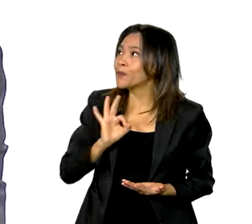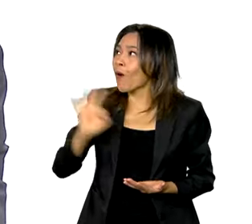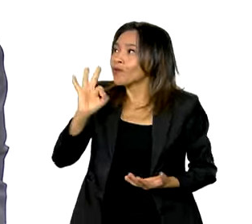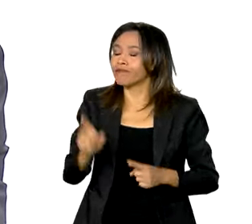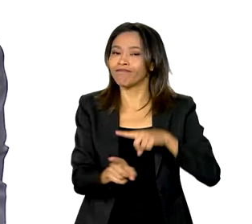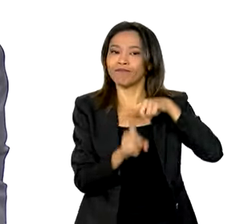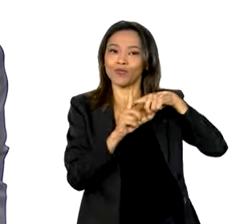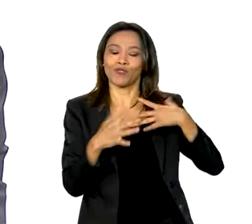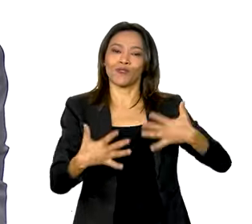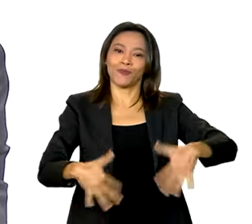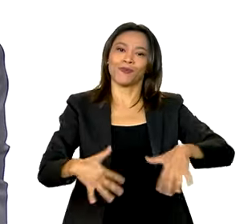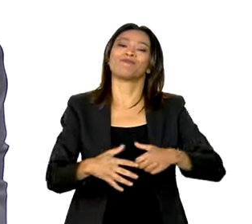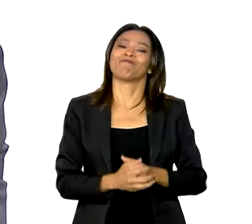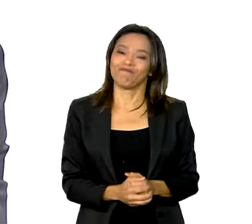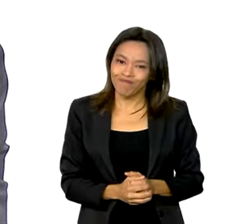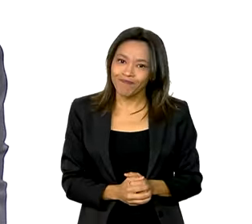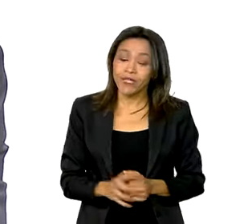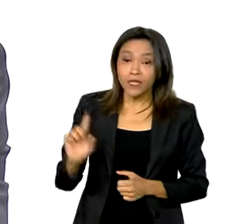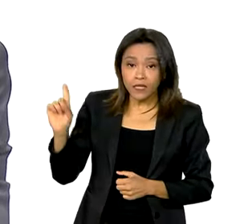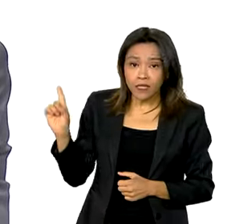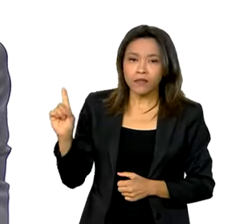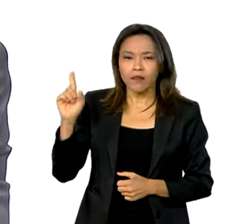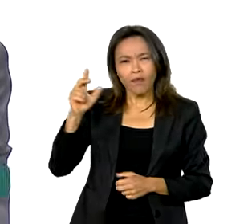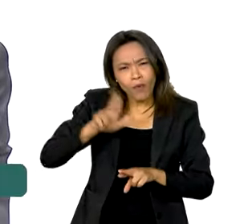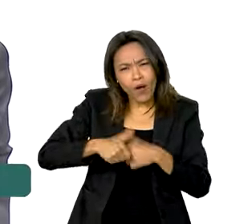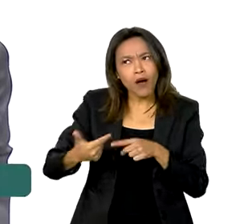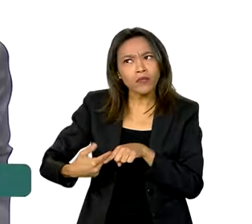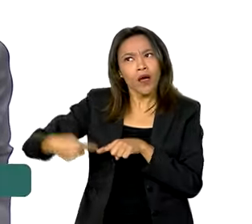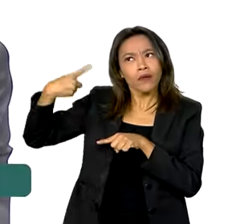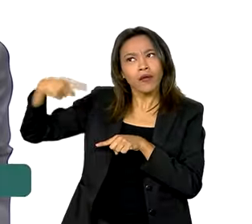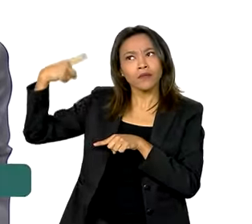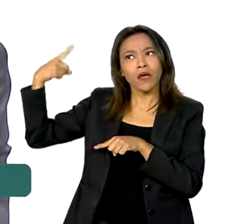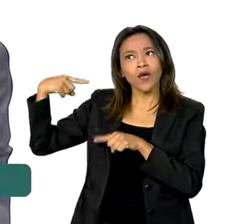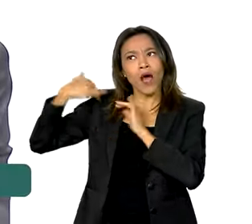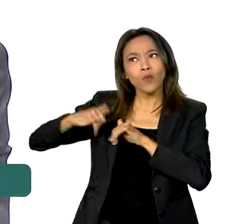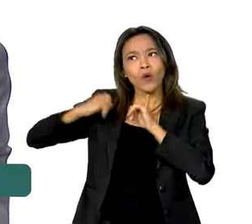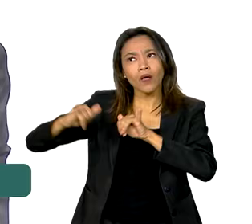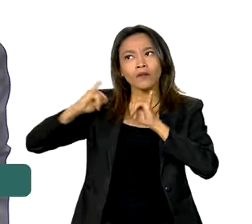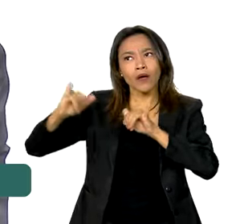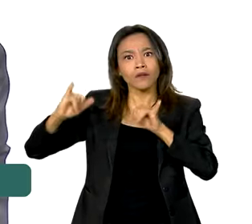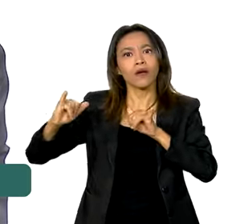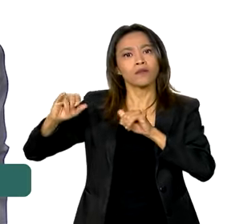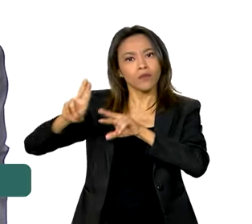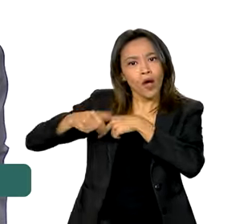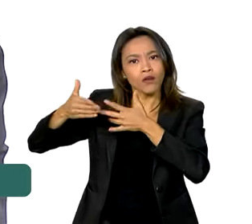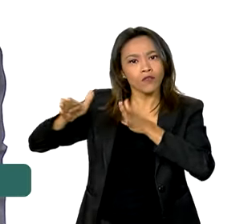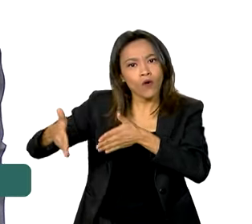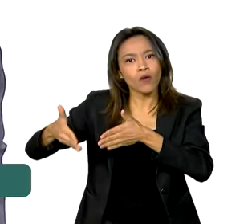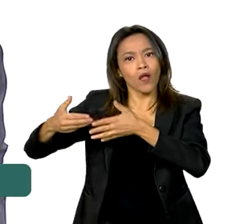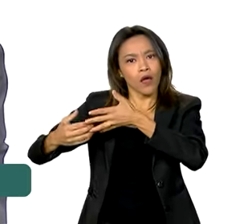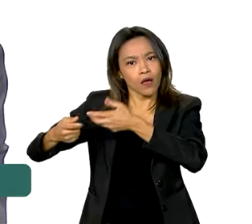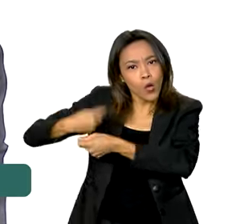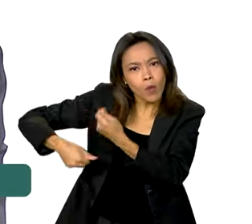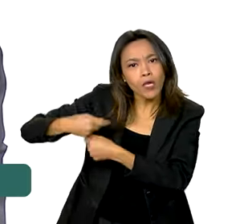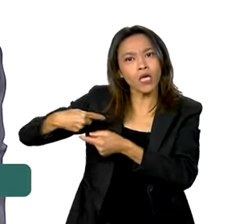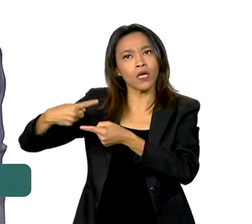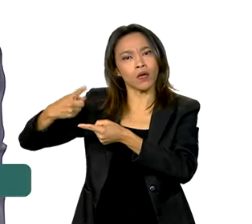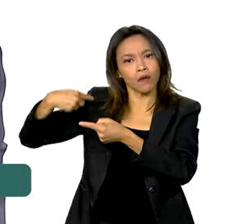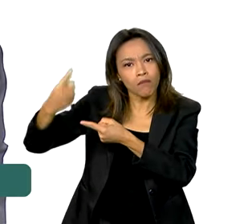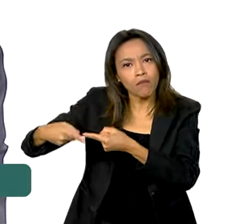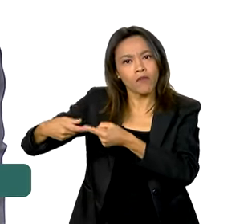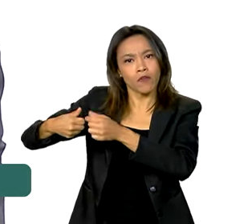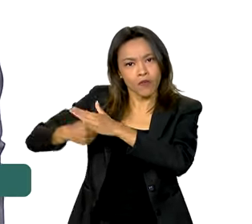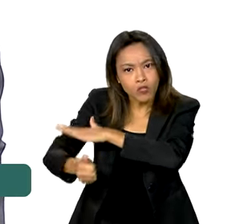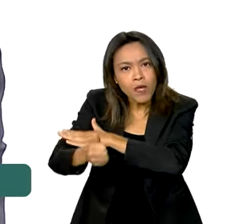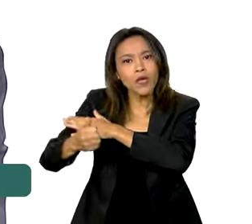e seguramente tem a ver com os vários anúncios em relação à economia, na minha economia, investimento anunciado,